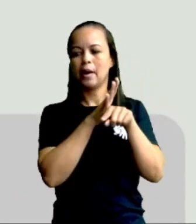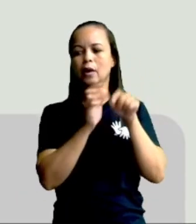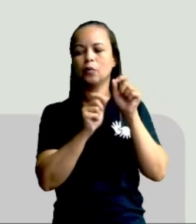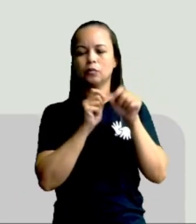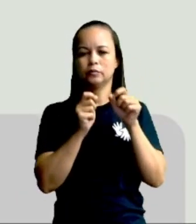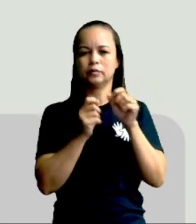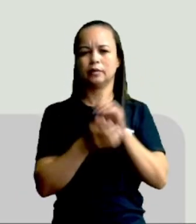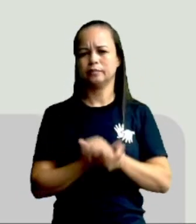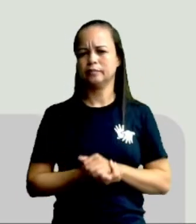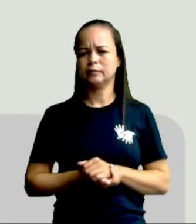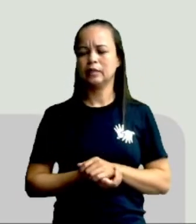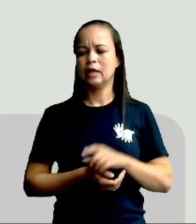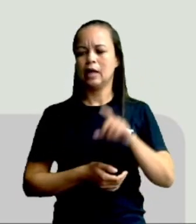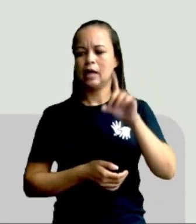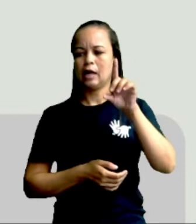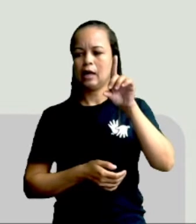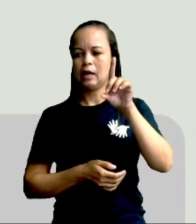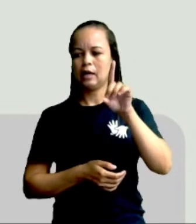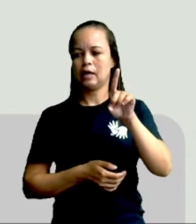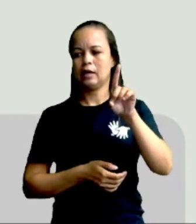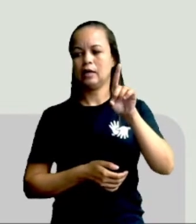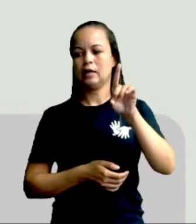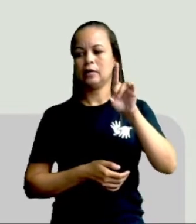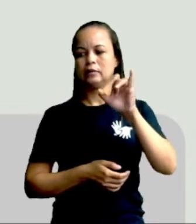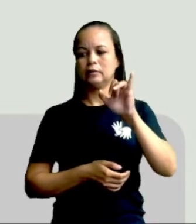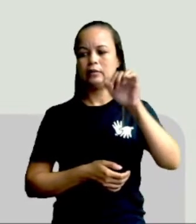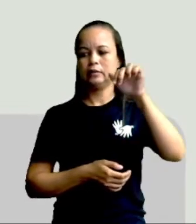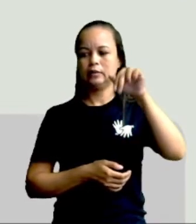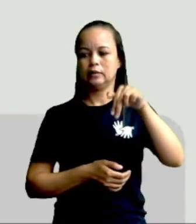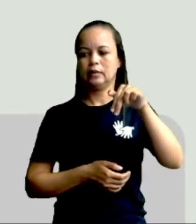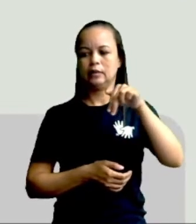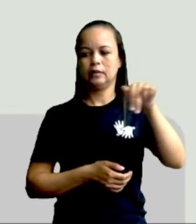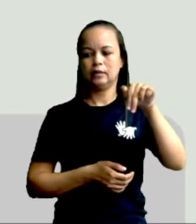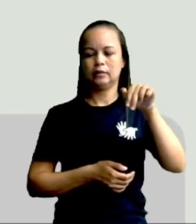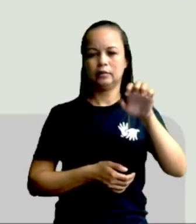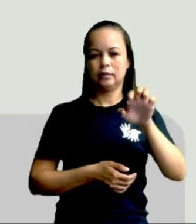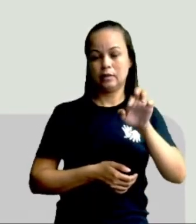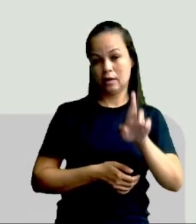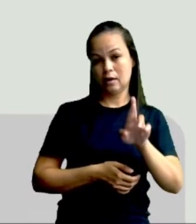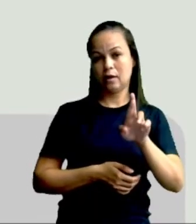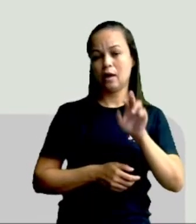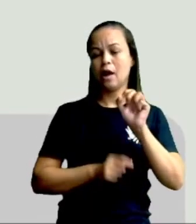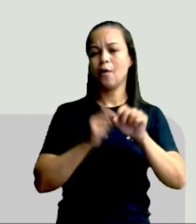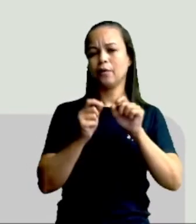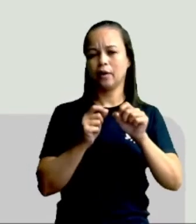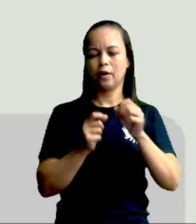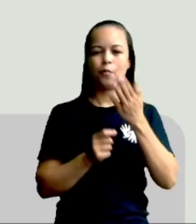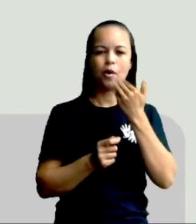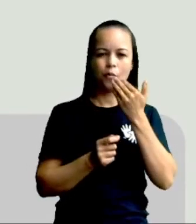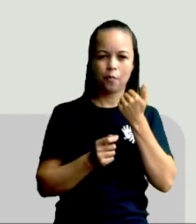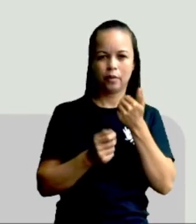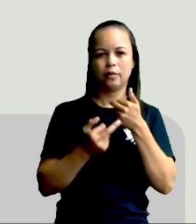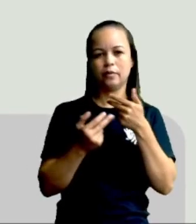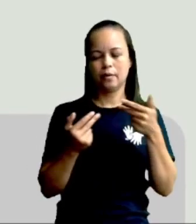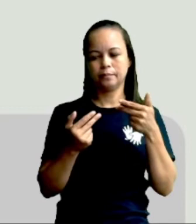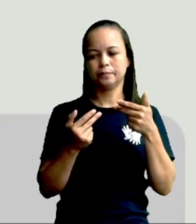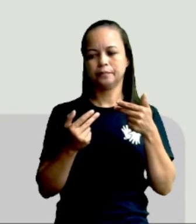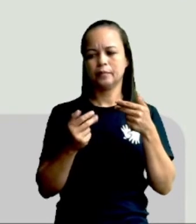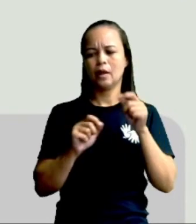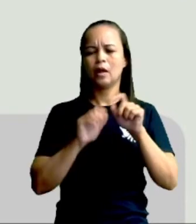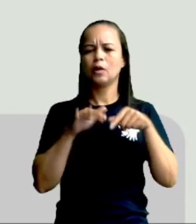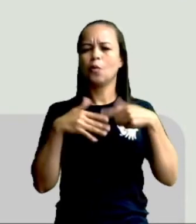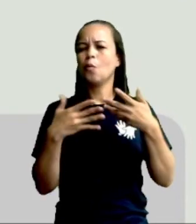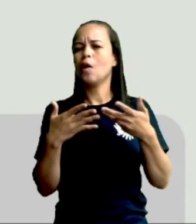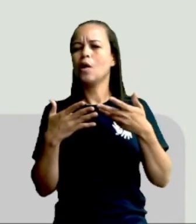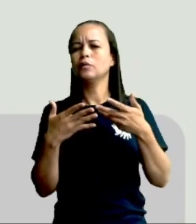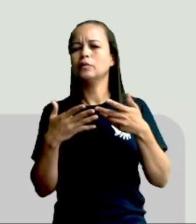Se você sabe o que é dinner, você já matou a charada. Porque dinner é uma refeição. Se é uma refeição, qual